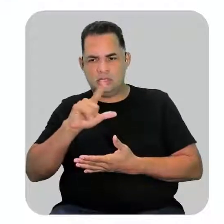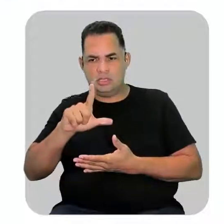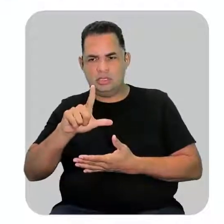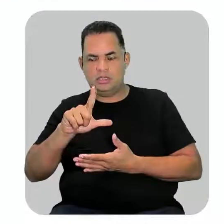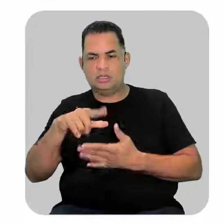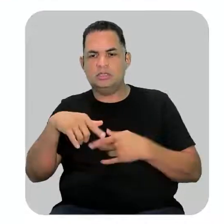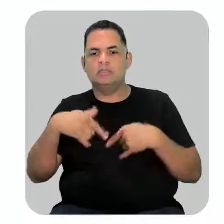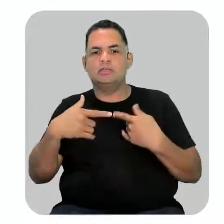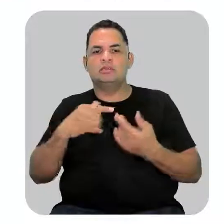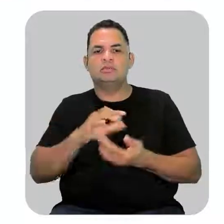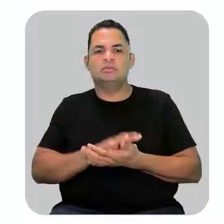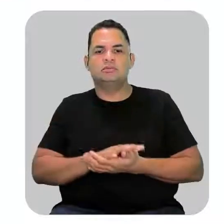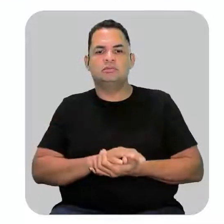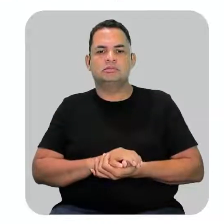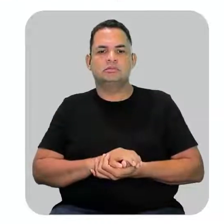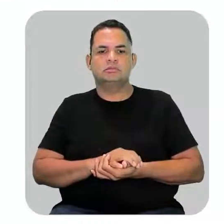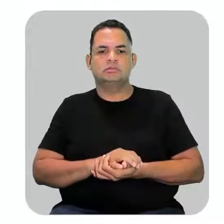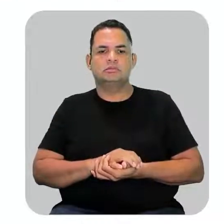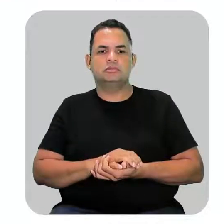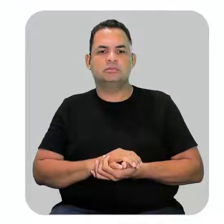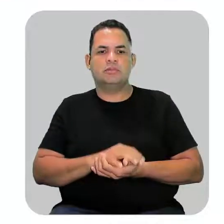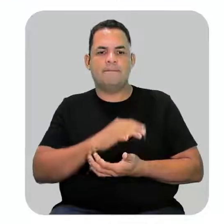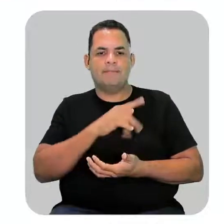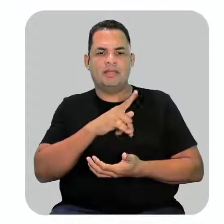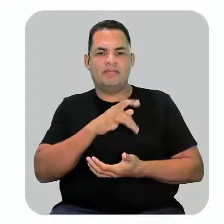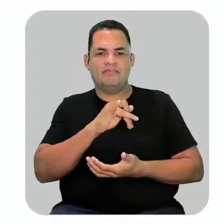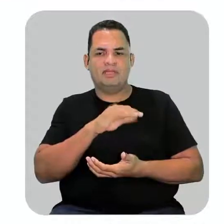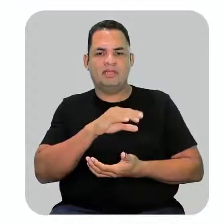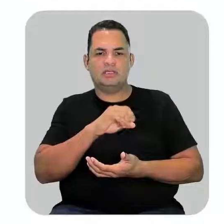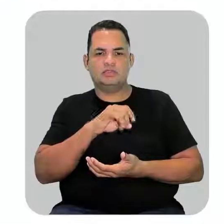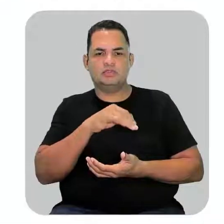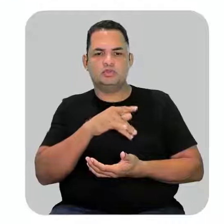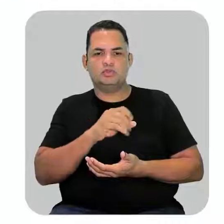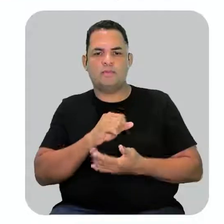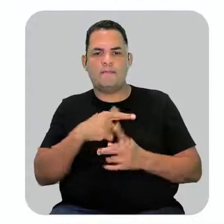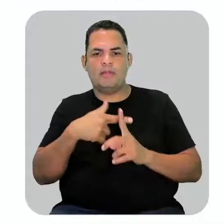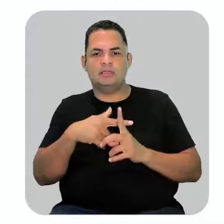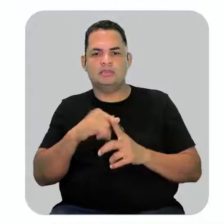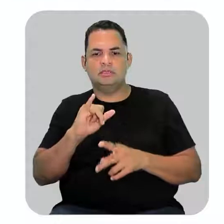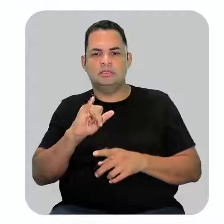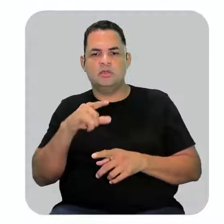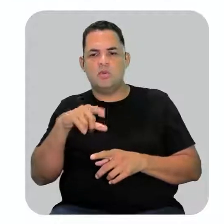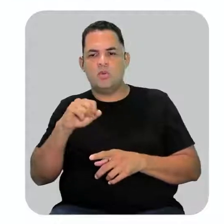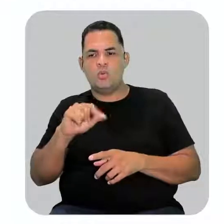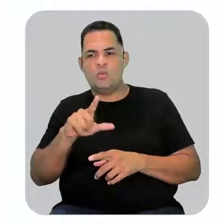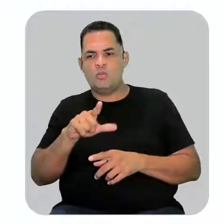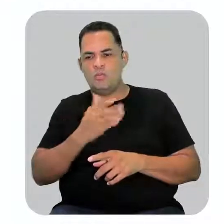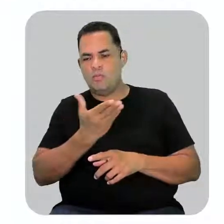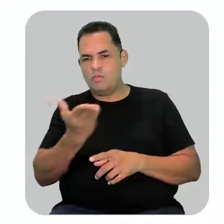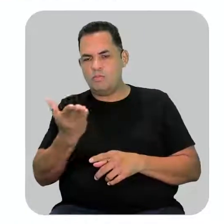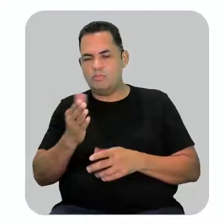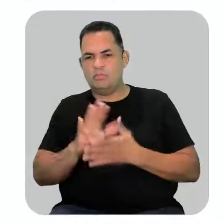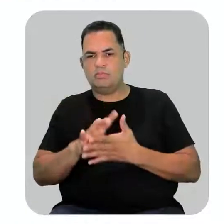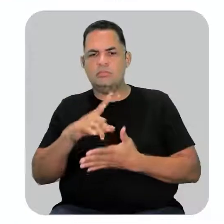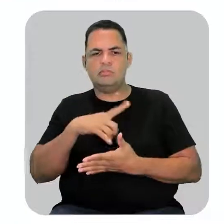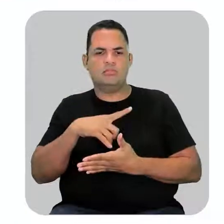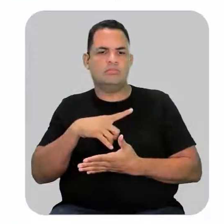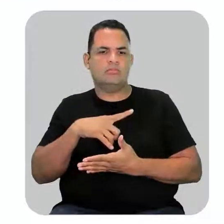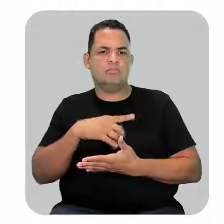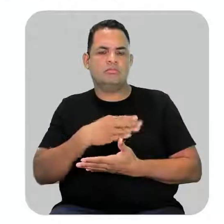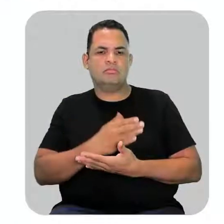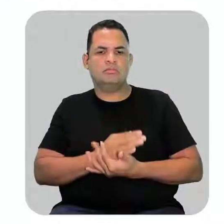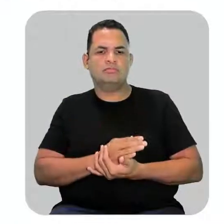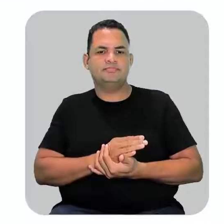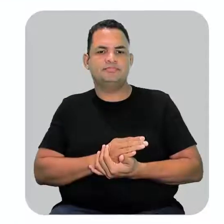ficando mais ou menos assim. Prefixo mais a terminação iu. Professora, tem alguma coisa entre o